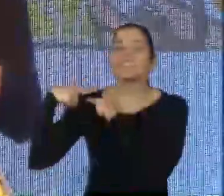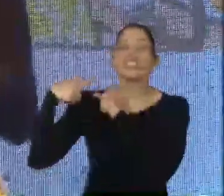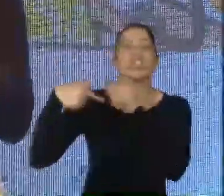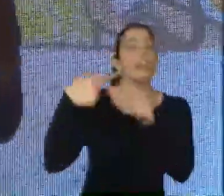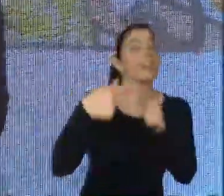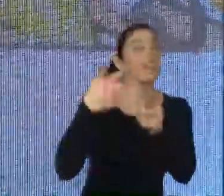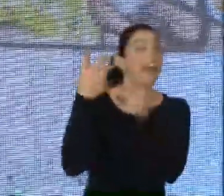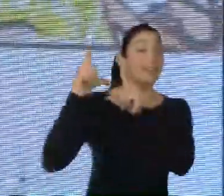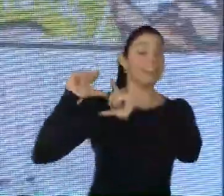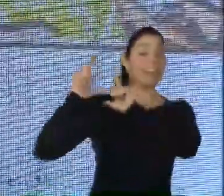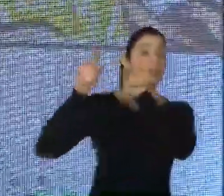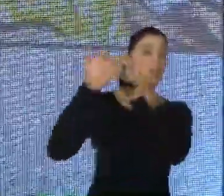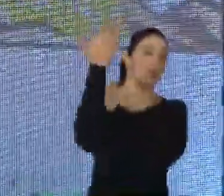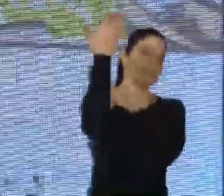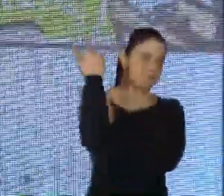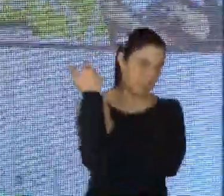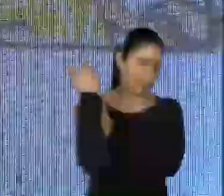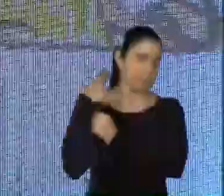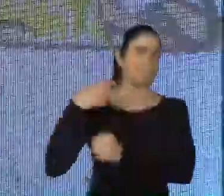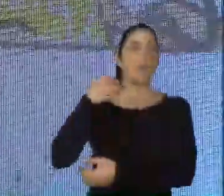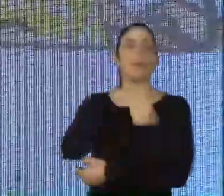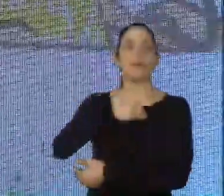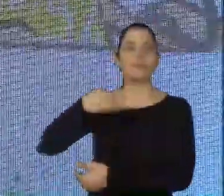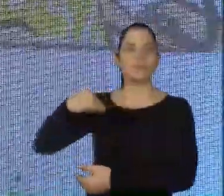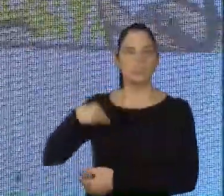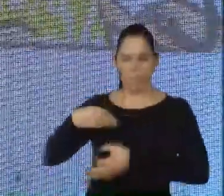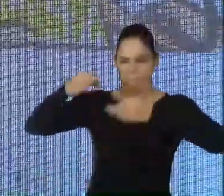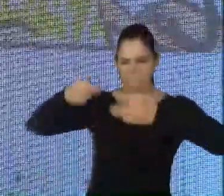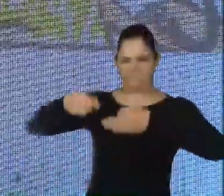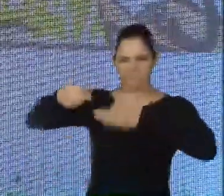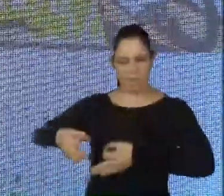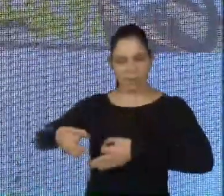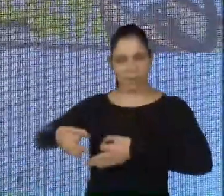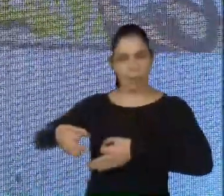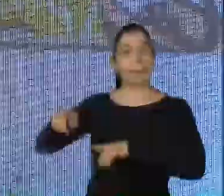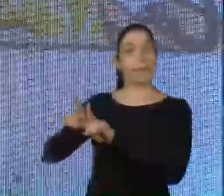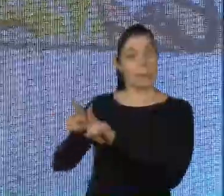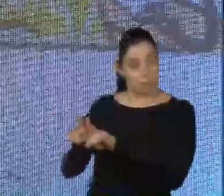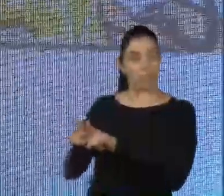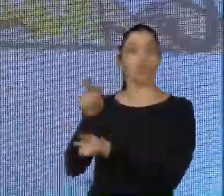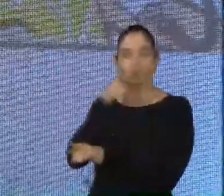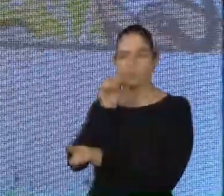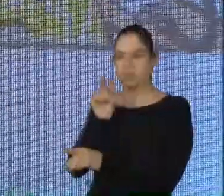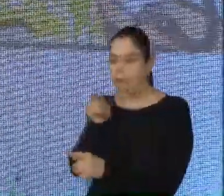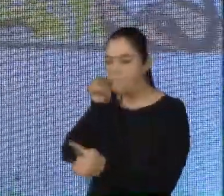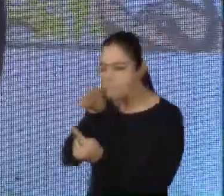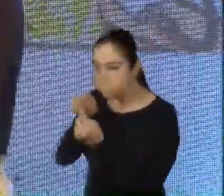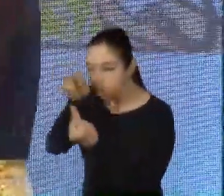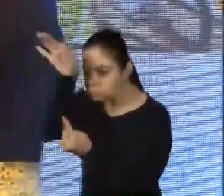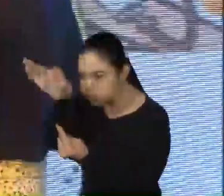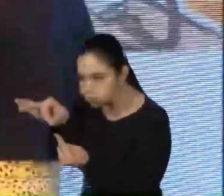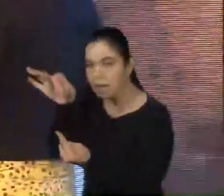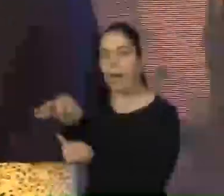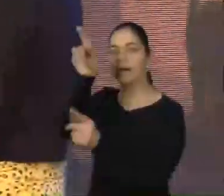genética clássica, hoje, traz uma medicina de precisão, para a gente tratar pontualmente e especificamente